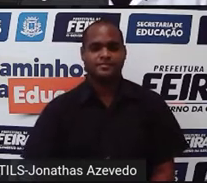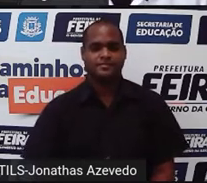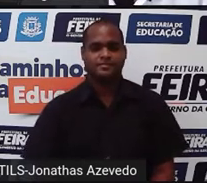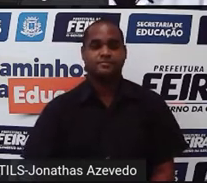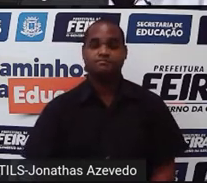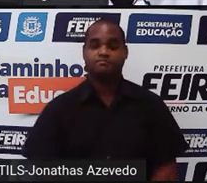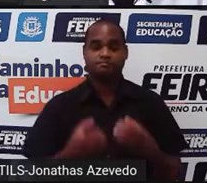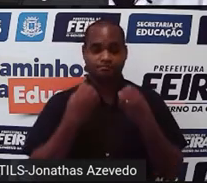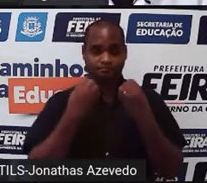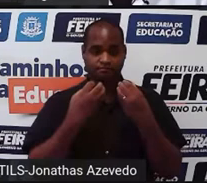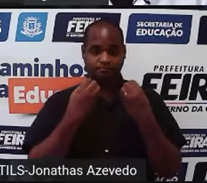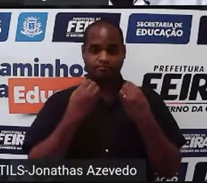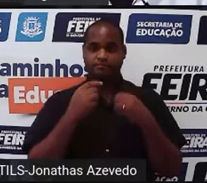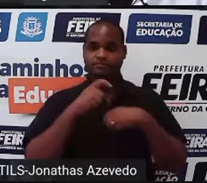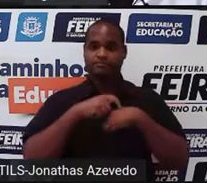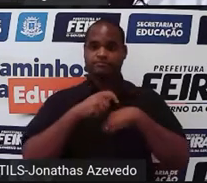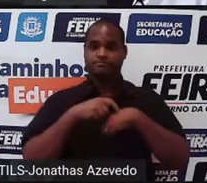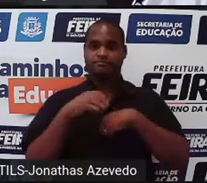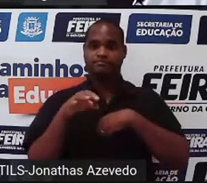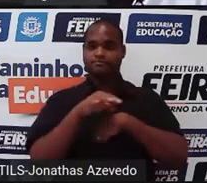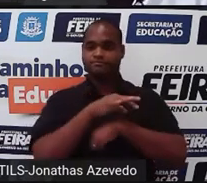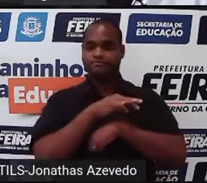Bom, o tempo está acabando.